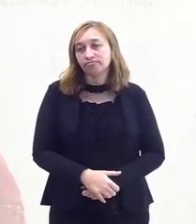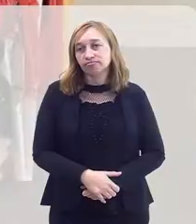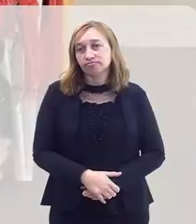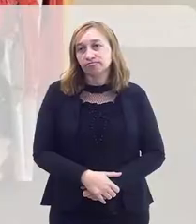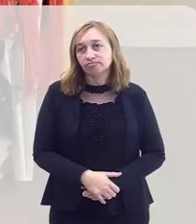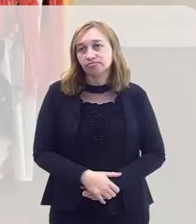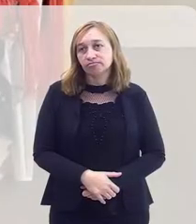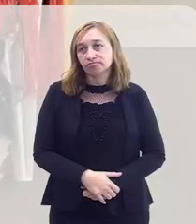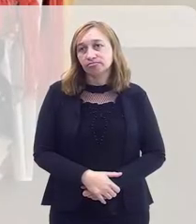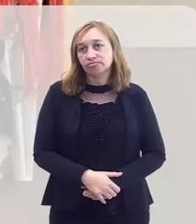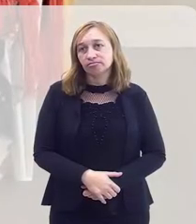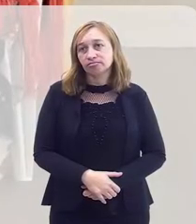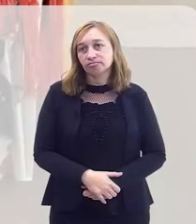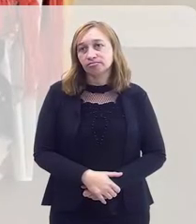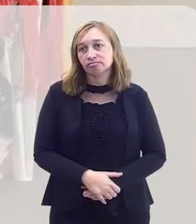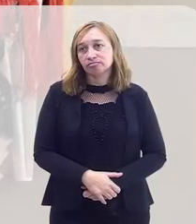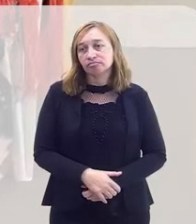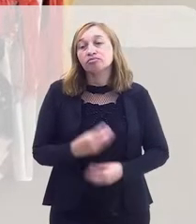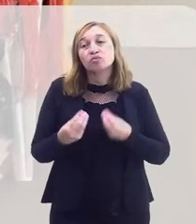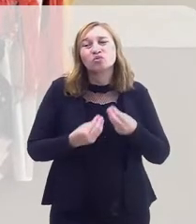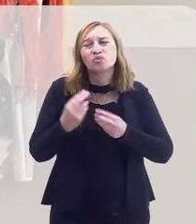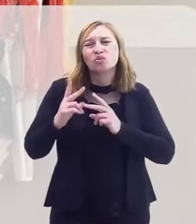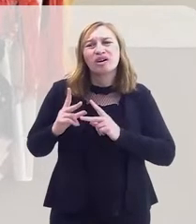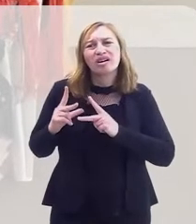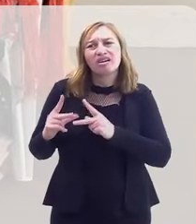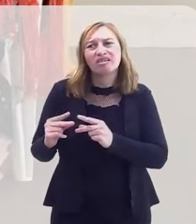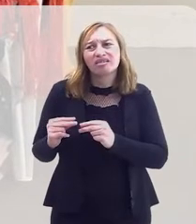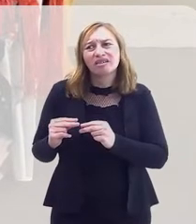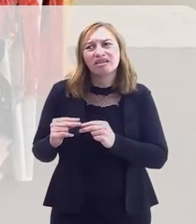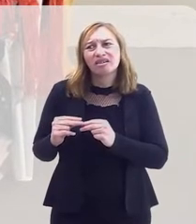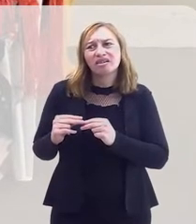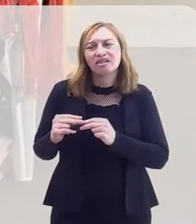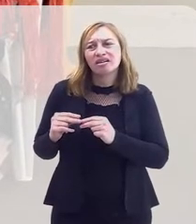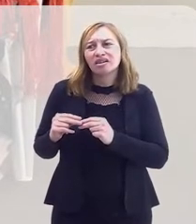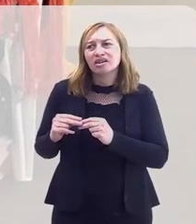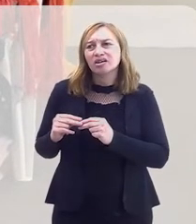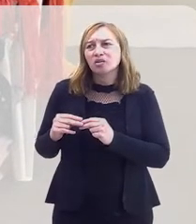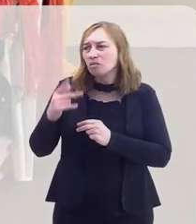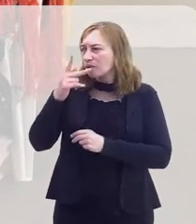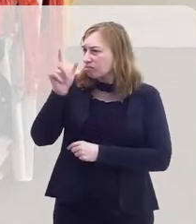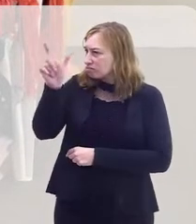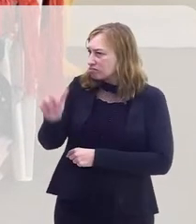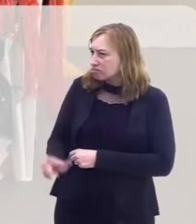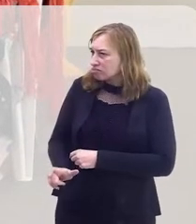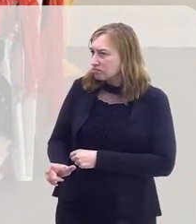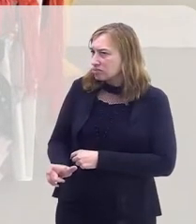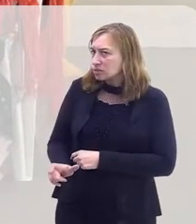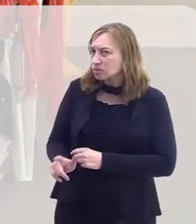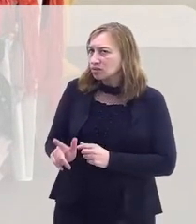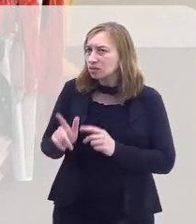como é herdar de uma pessoa como o Mio Vassit